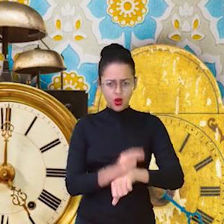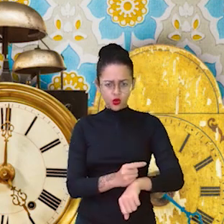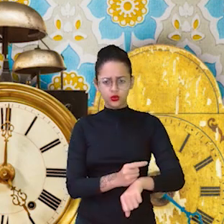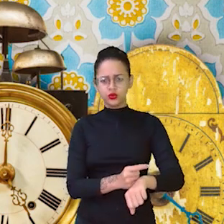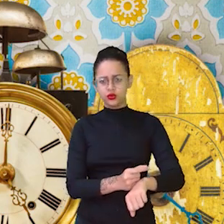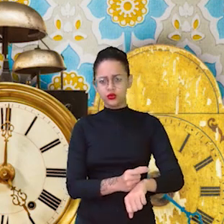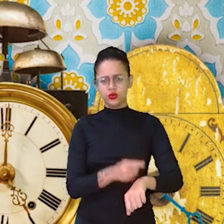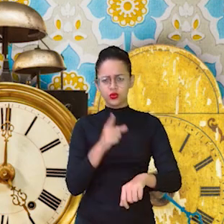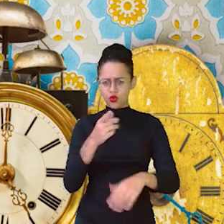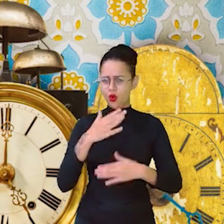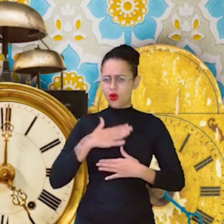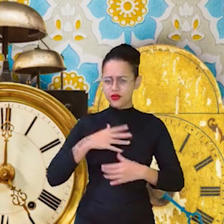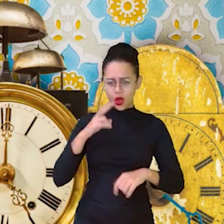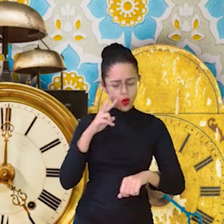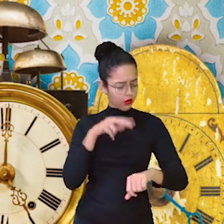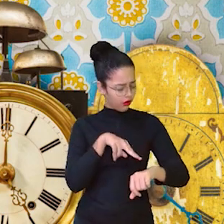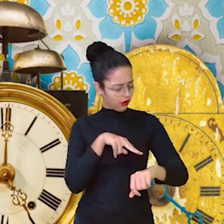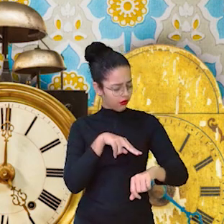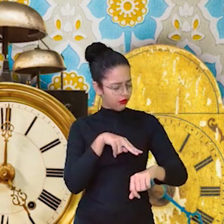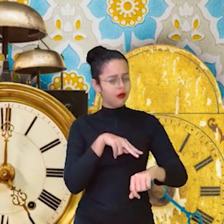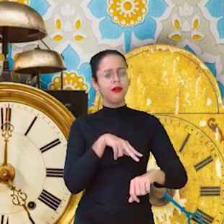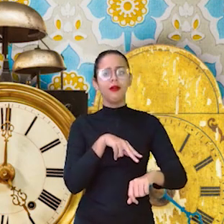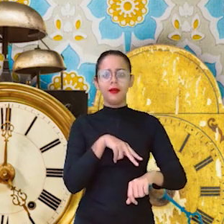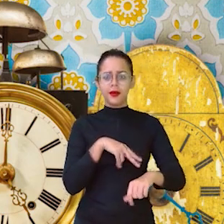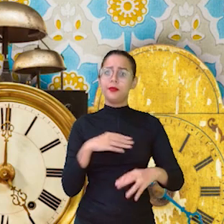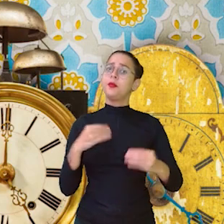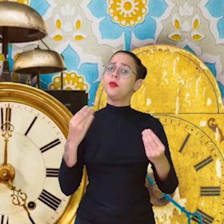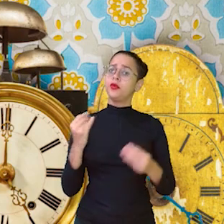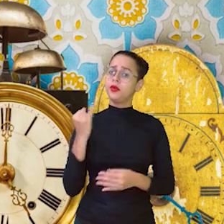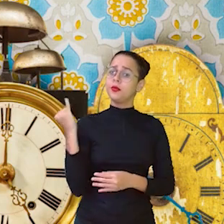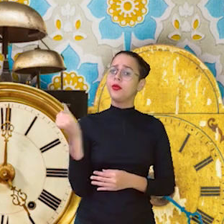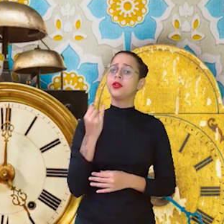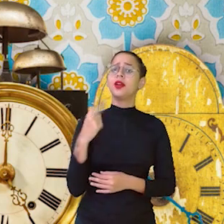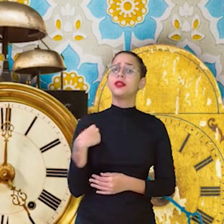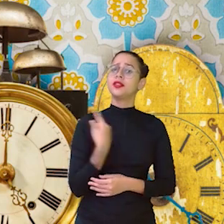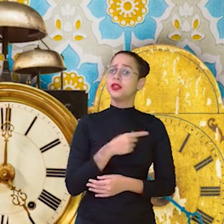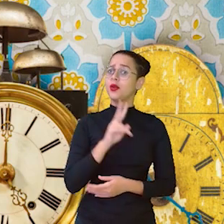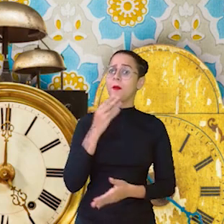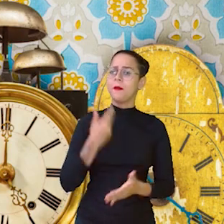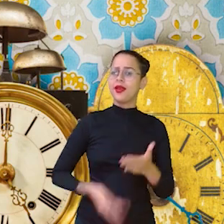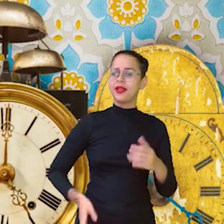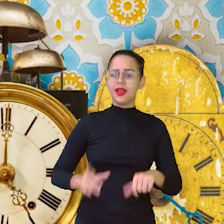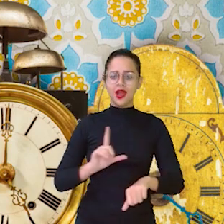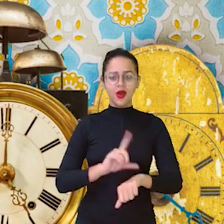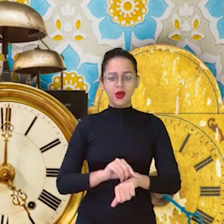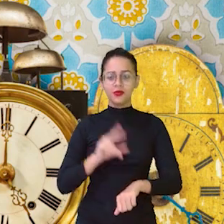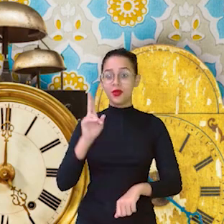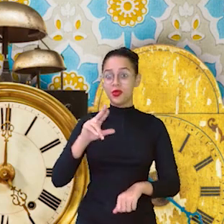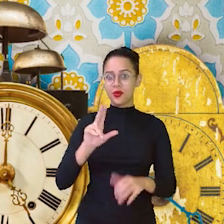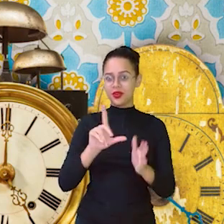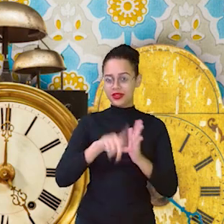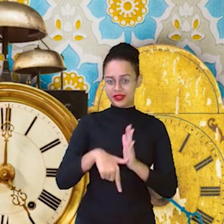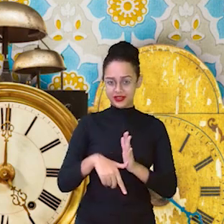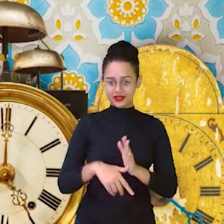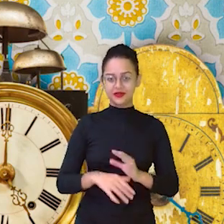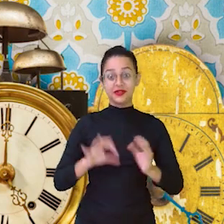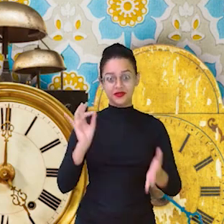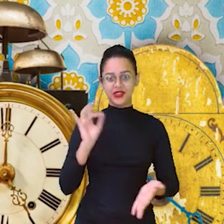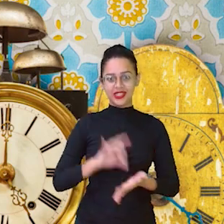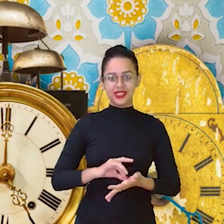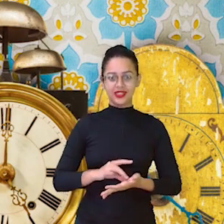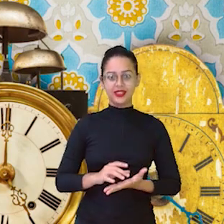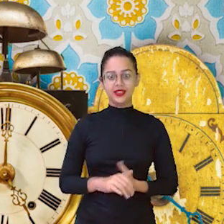ficar olhando o tempo passar? Olha, é muito importante a gente não perder as horas para nunca se atrasar. Não é verdade?